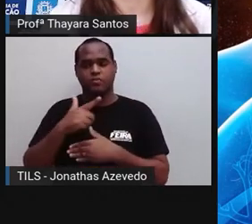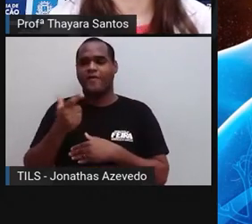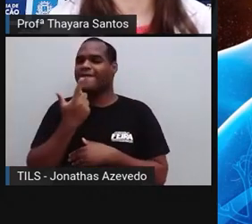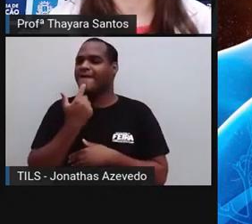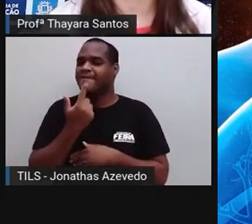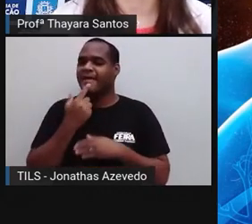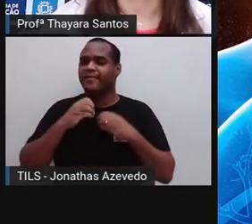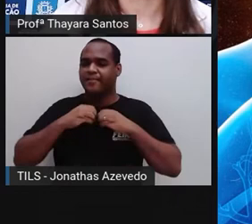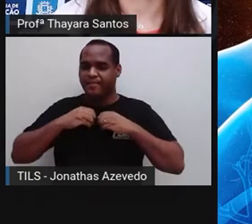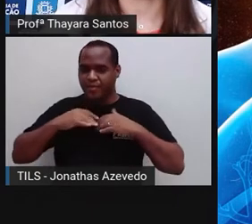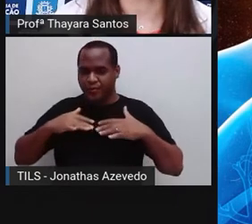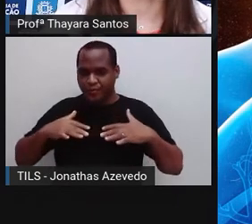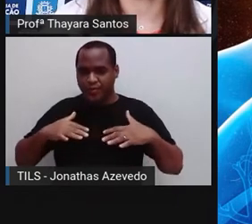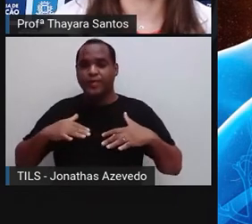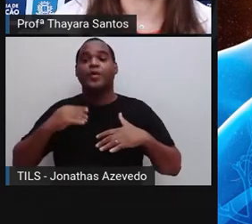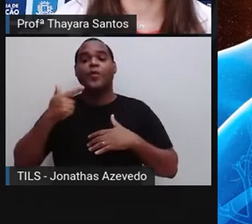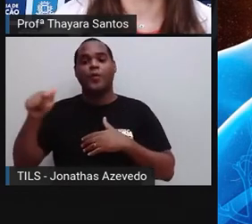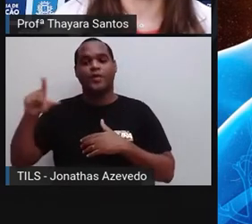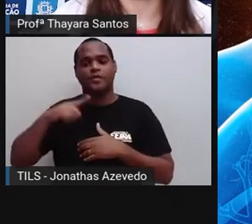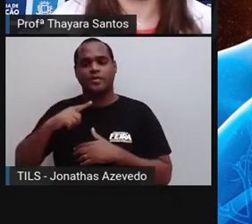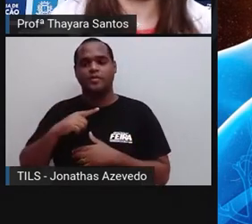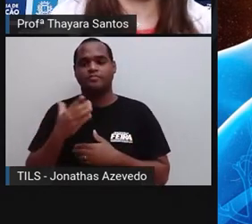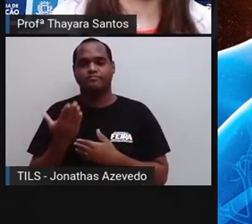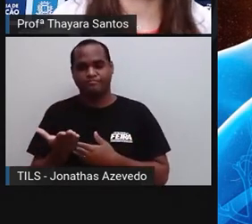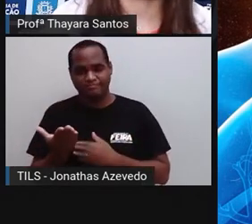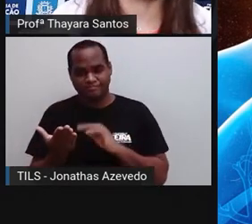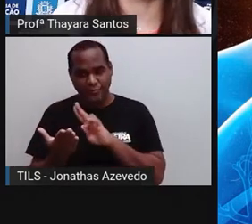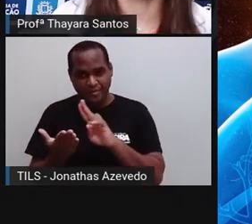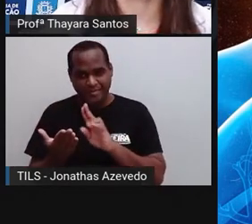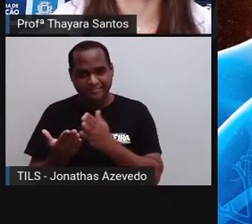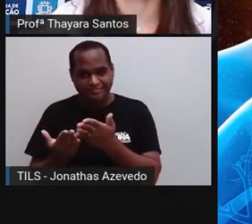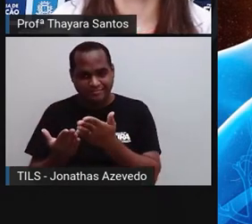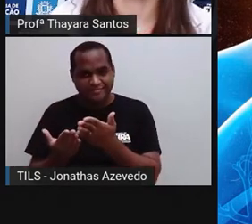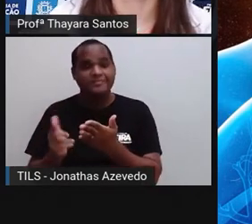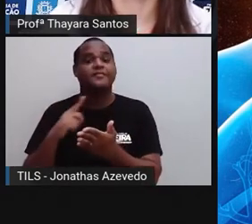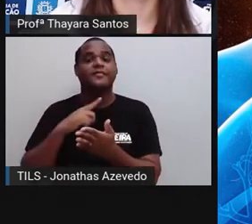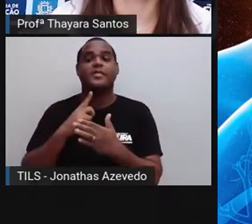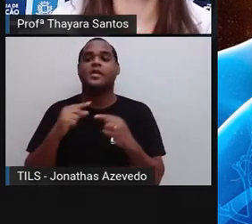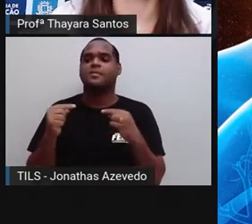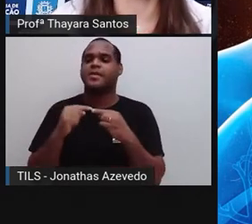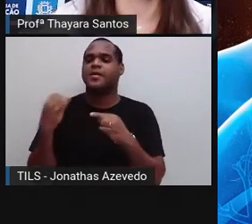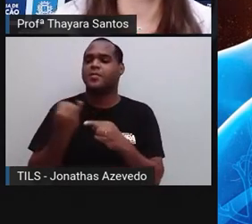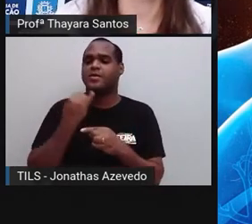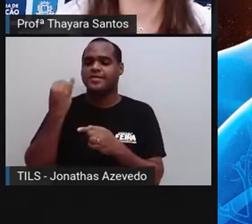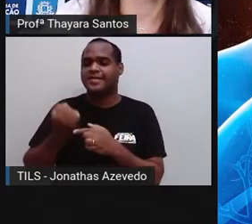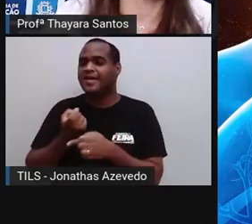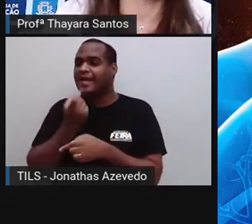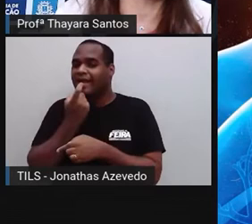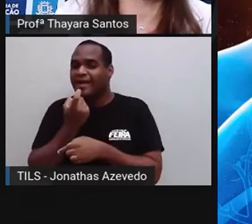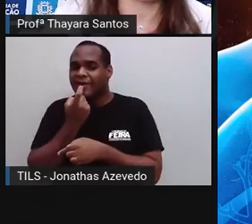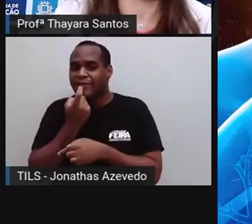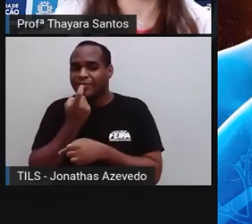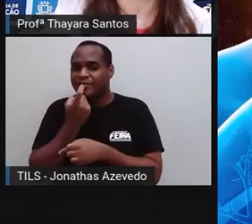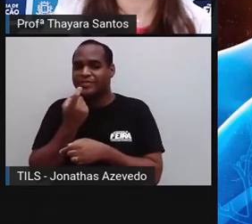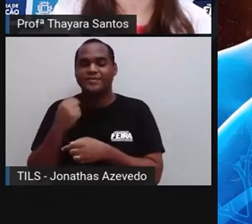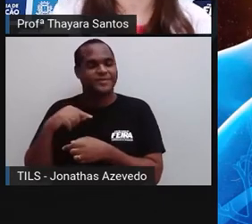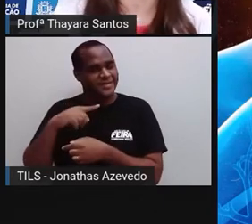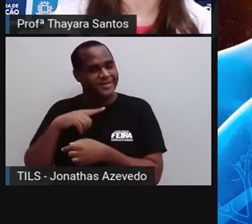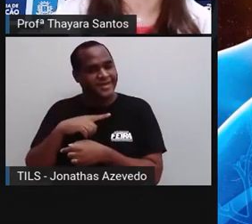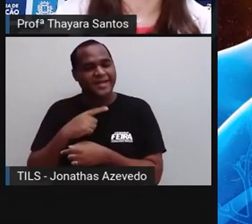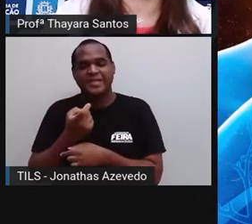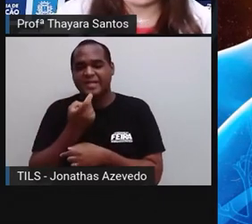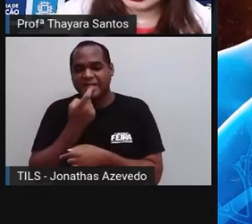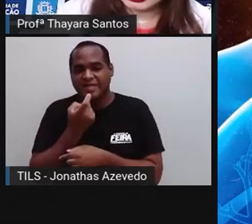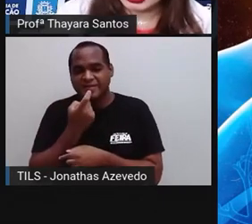hormônio, que a gente chama de calcitonina. E esse hormônio vai ser importante para o metabolismo do cálcio, como o próprio nome